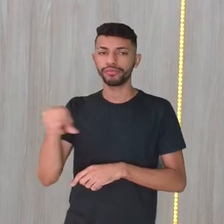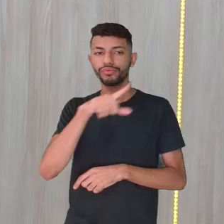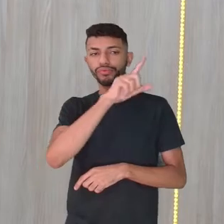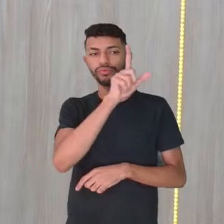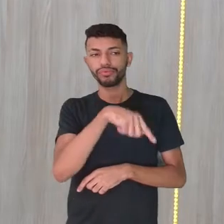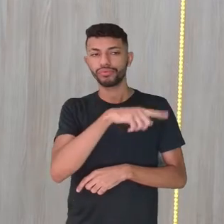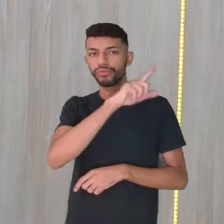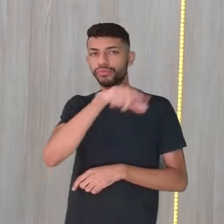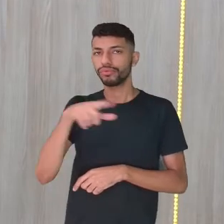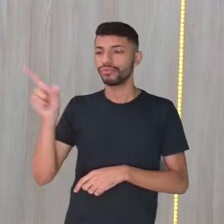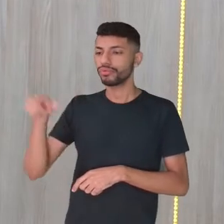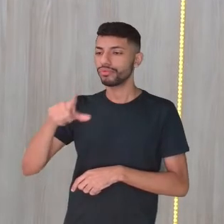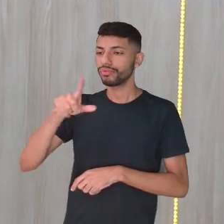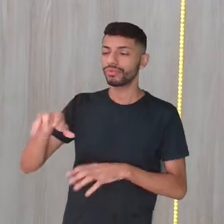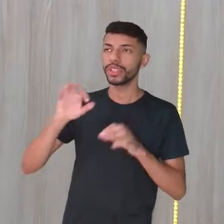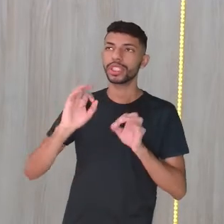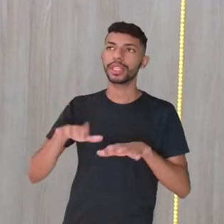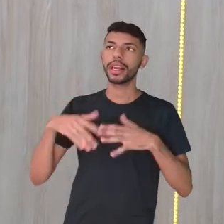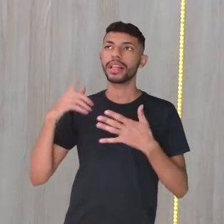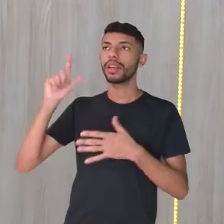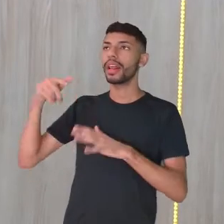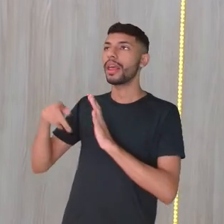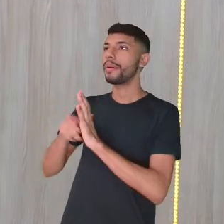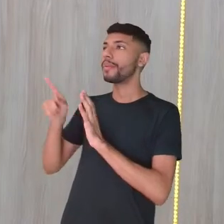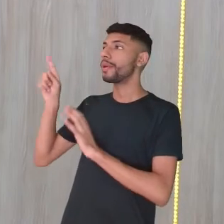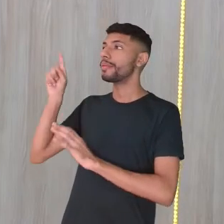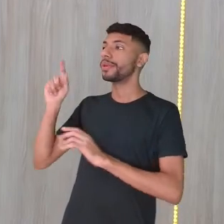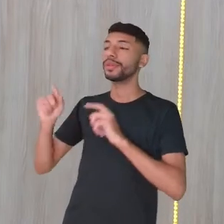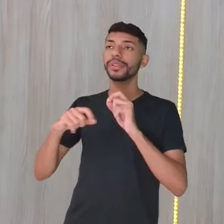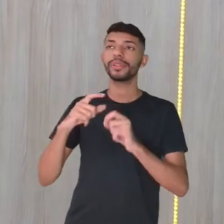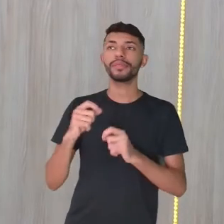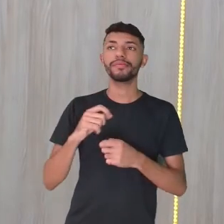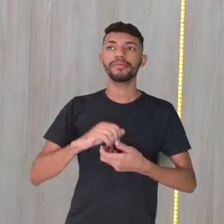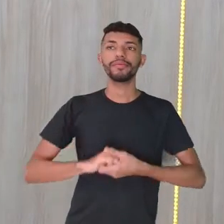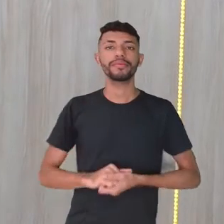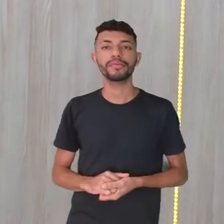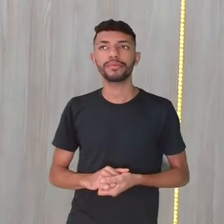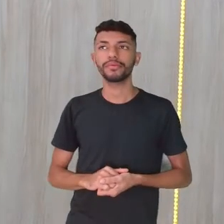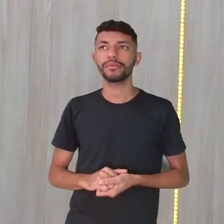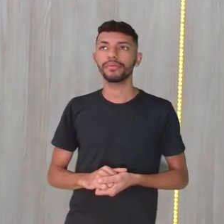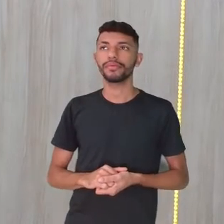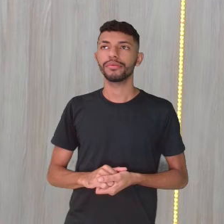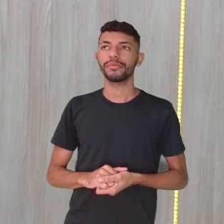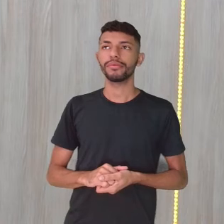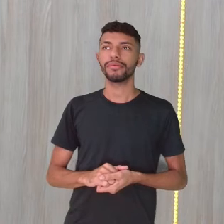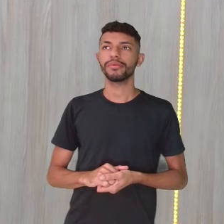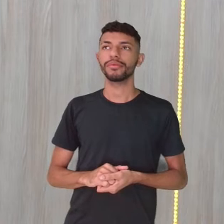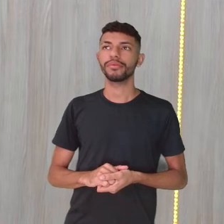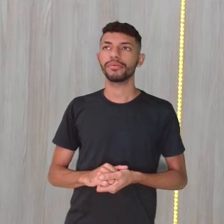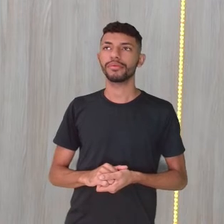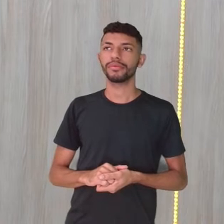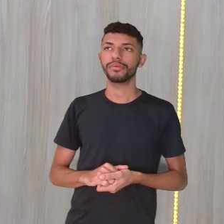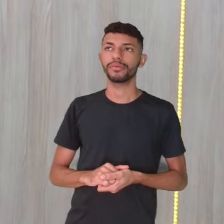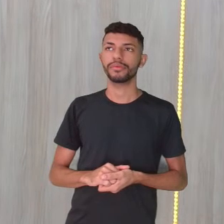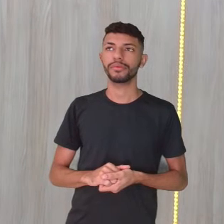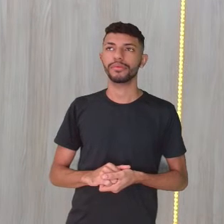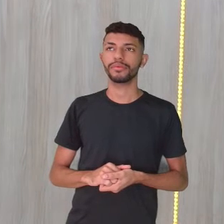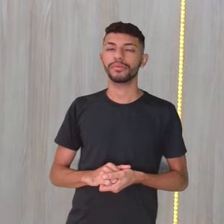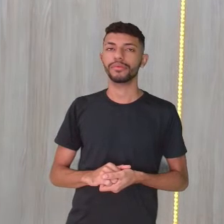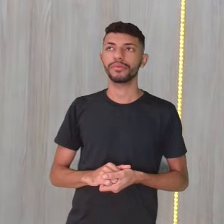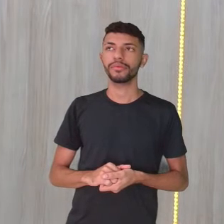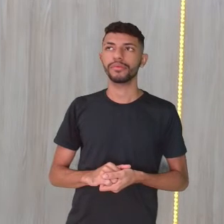E aqui não é normal. Aqui é para she. A conjugação é para she. Certo? E o primeiro tem ING.